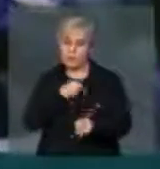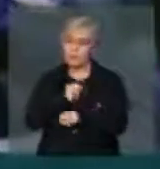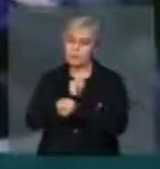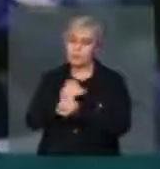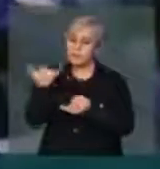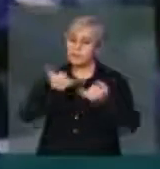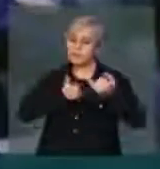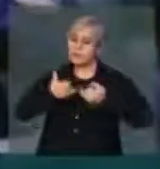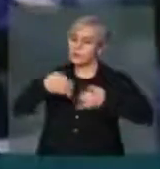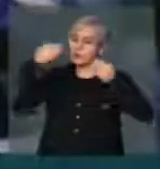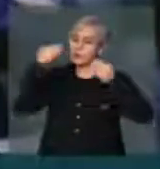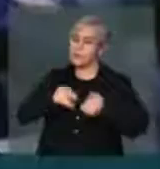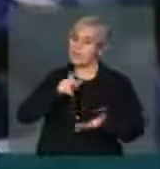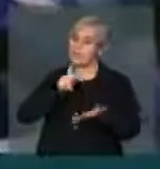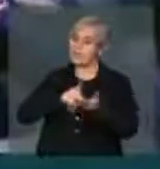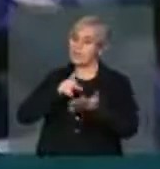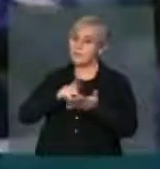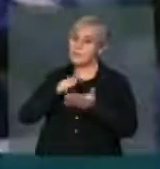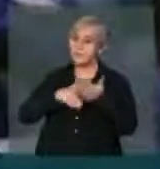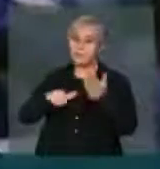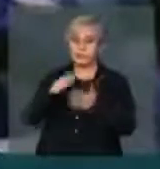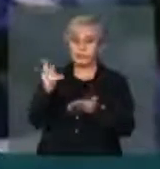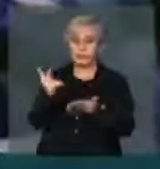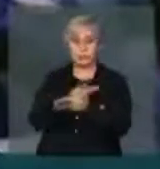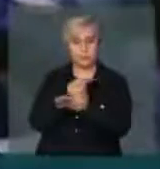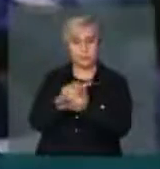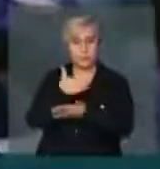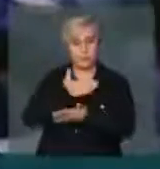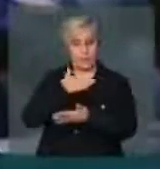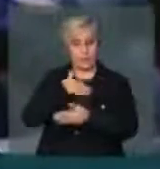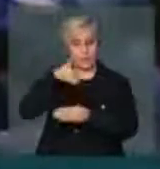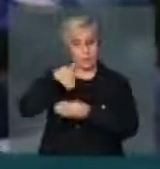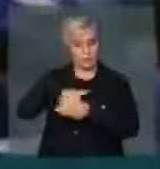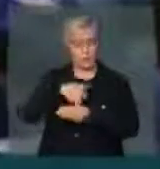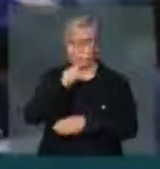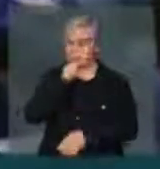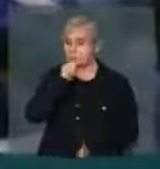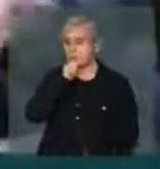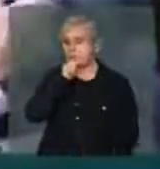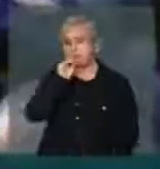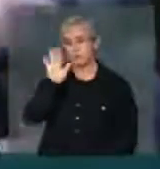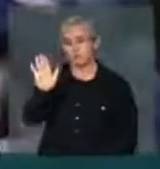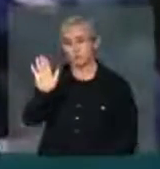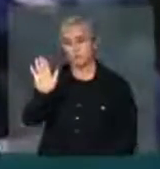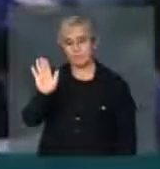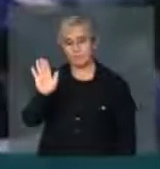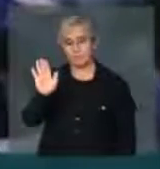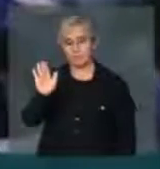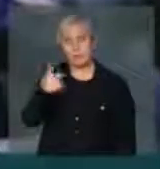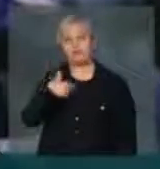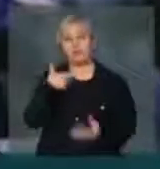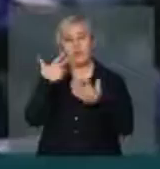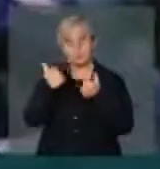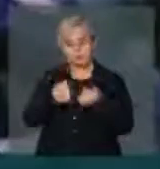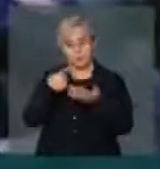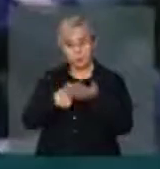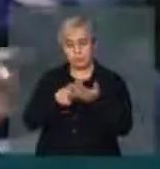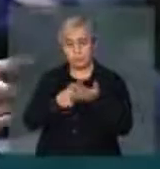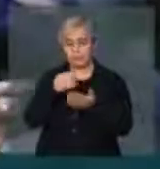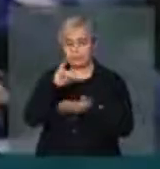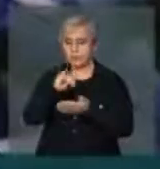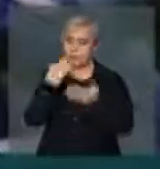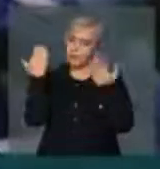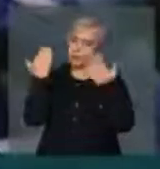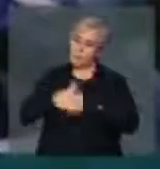precisas sobre o que aconteceu, não vou emprestar, por enquanto, meu nome a essa moção. Mais uma vez, assumindo o compromisso, se ficar